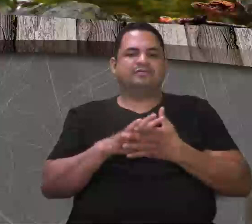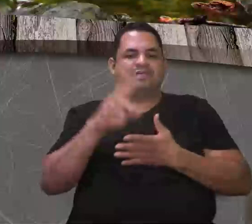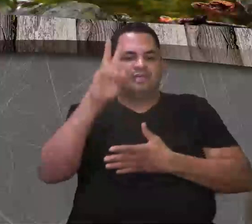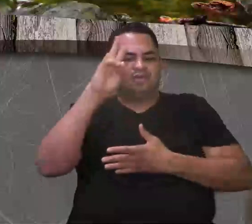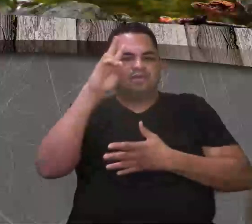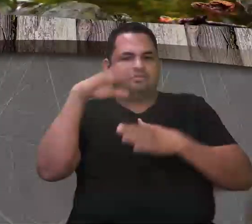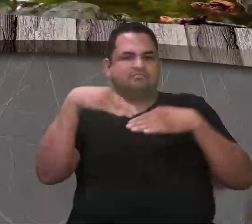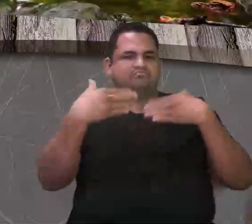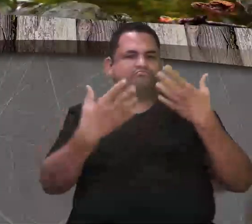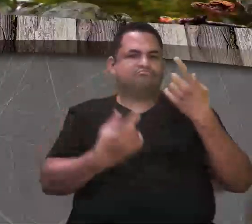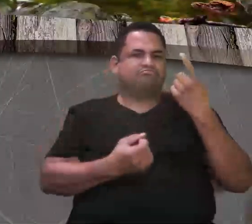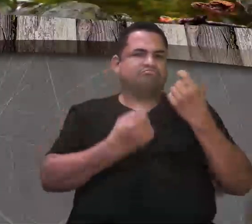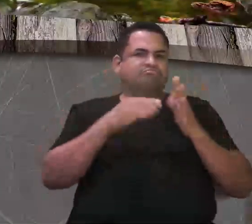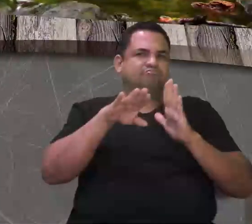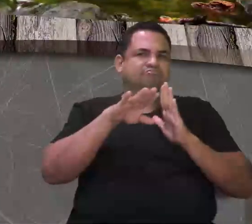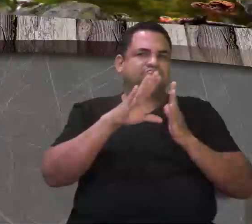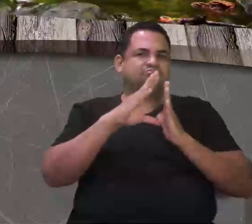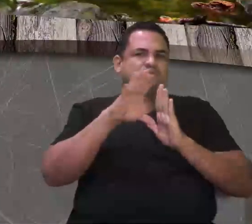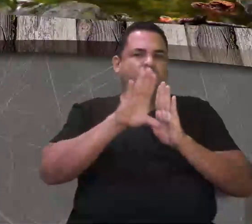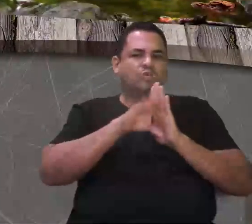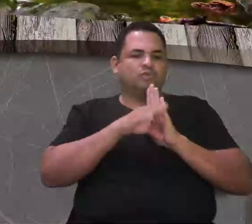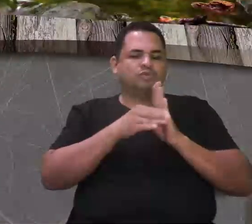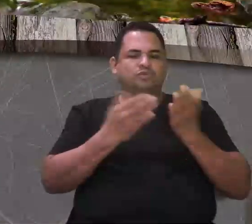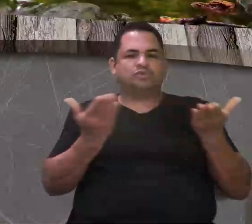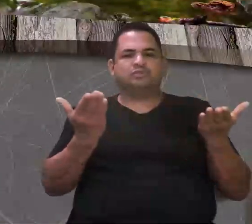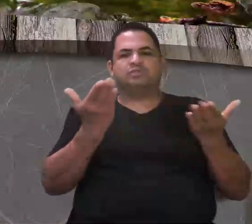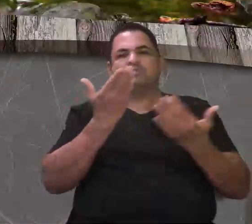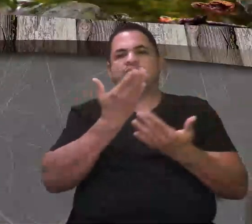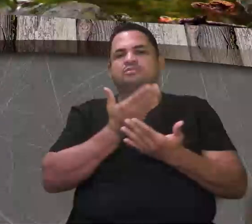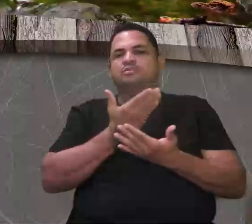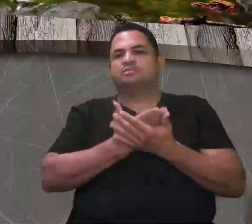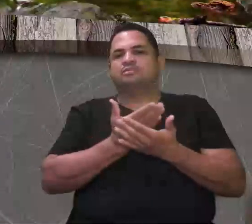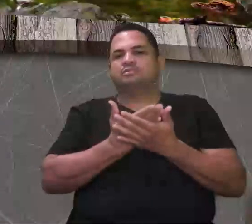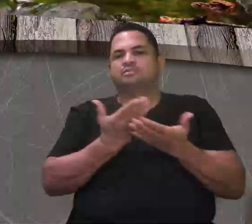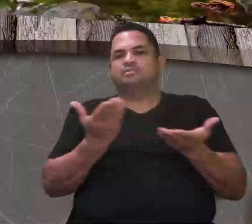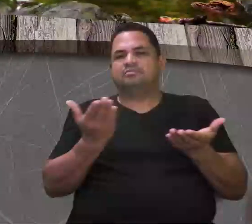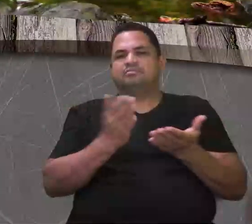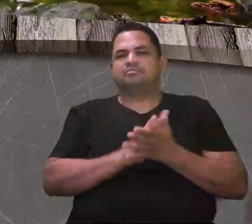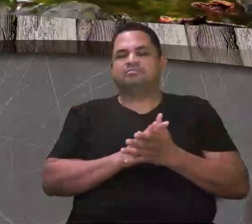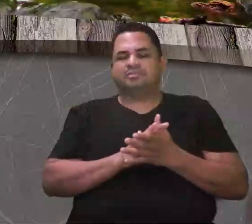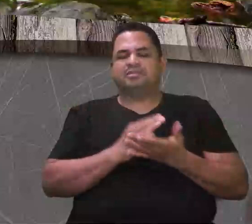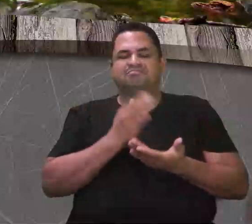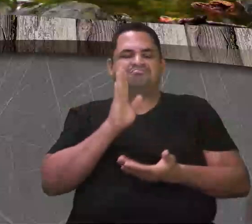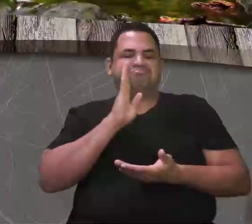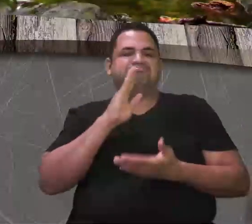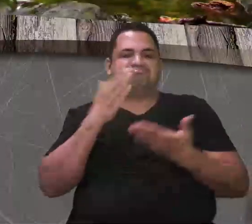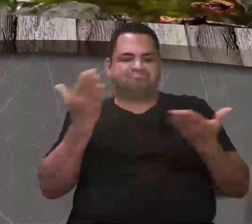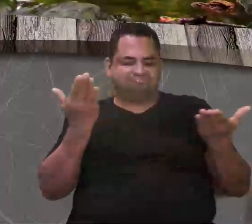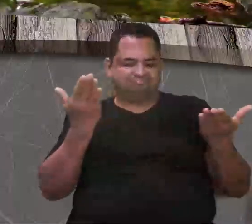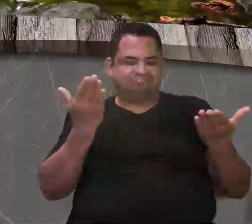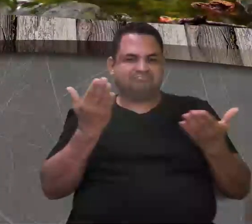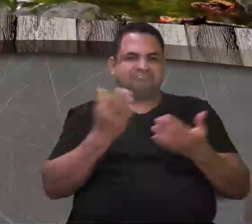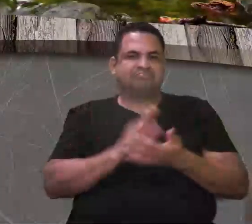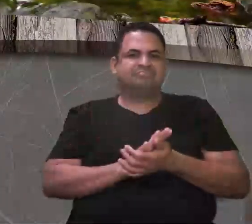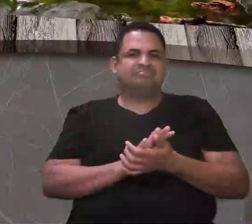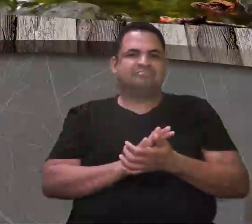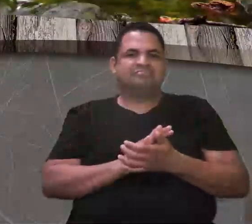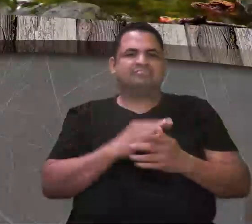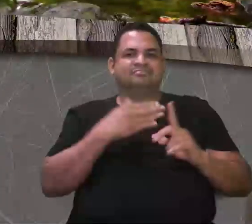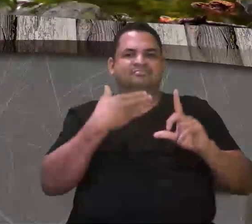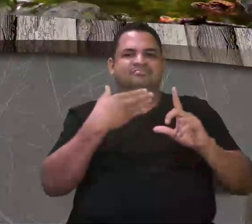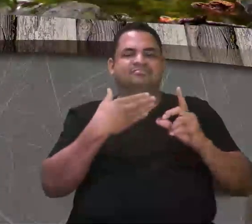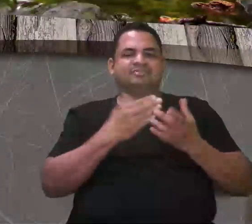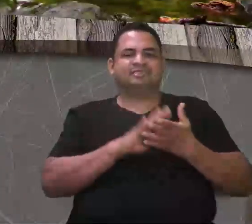alguns pontos dessa aula, galera, que foi muito top, não é? Olha lá para o